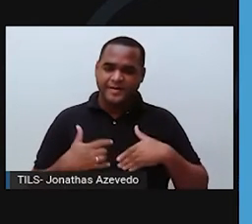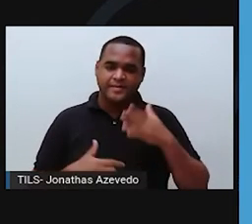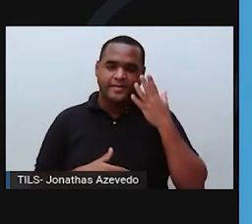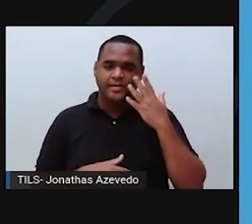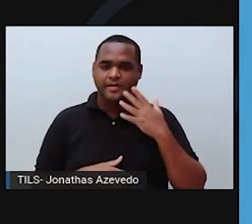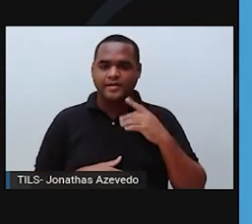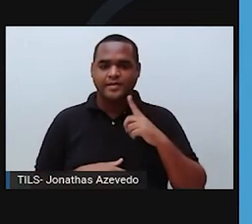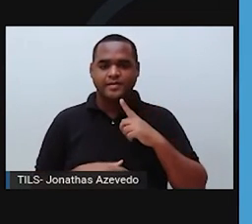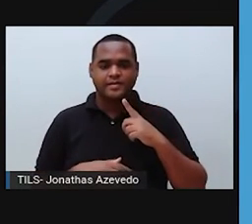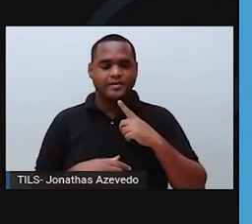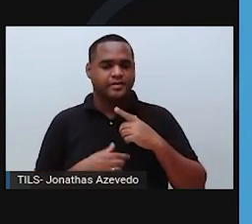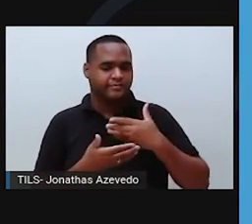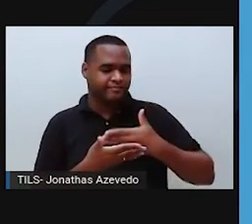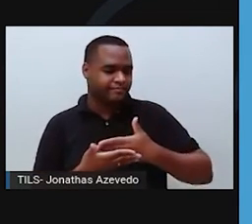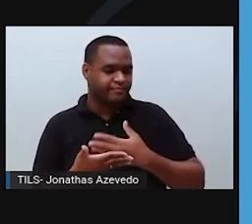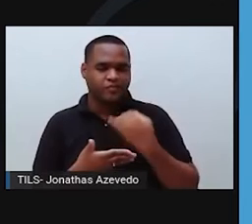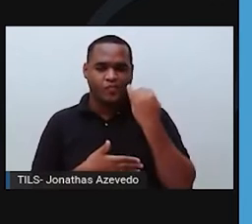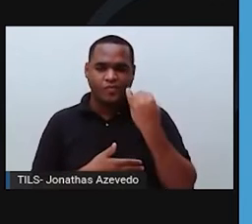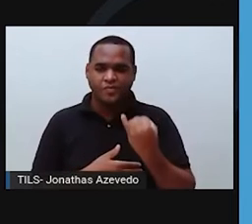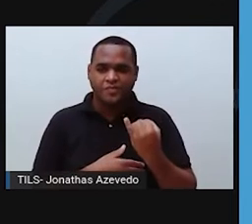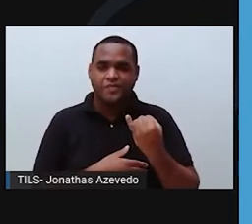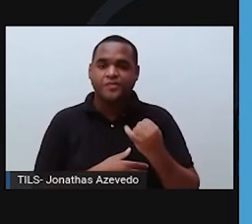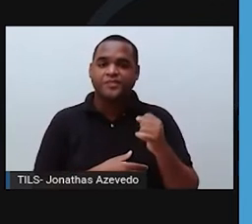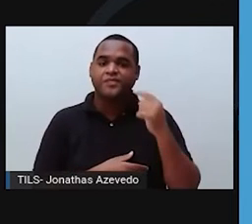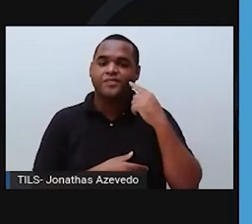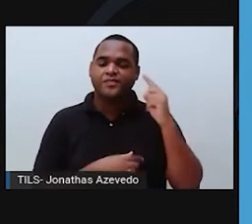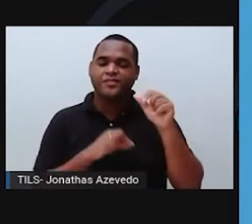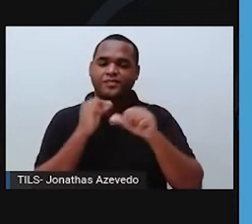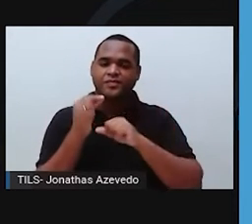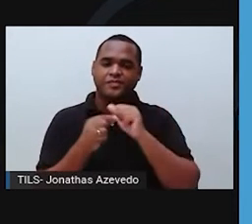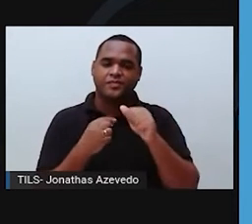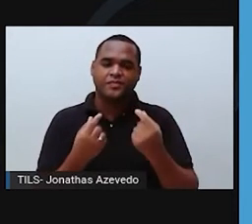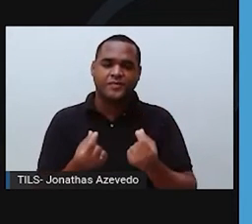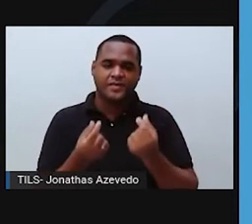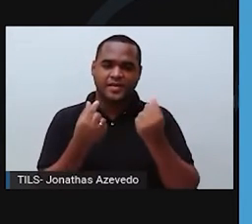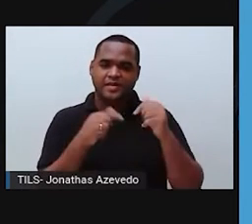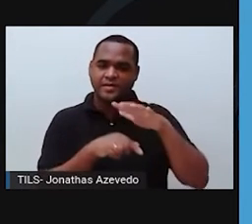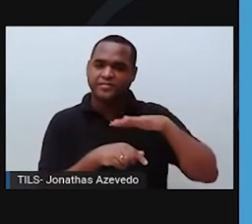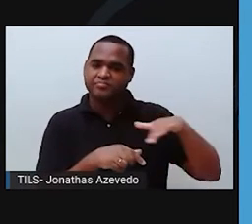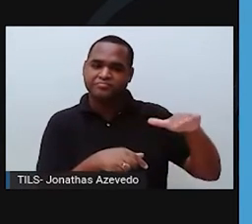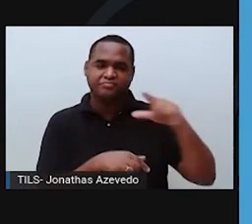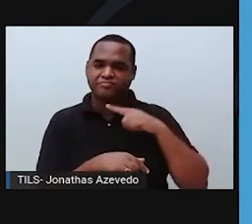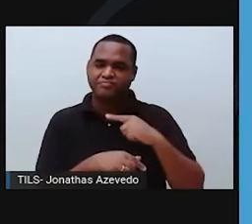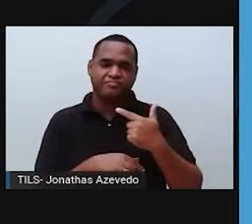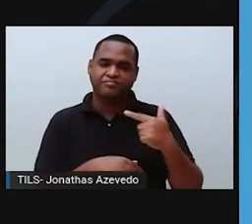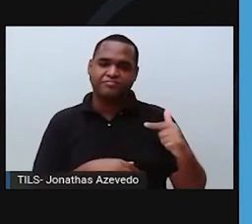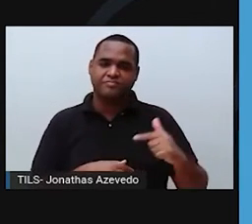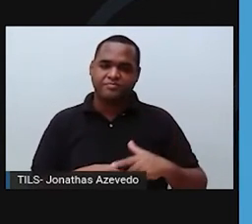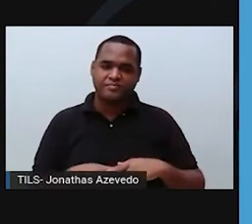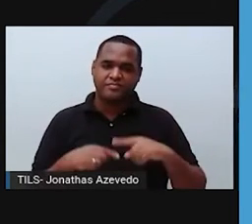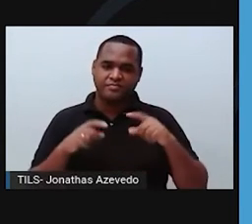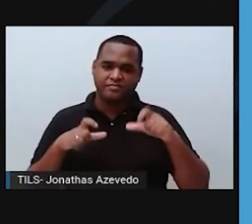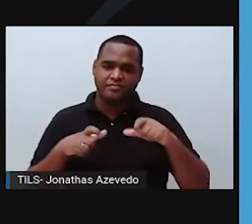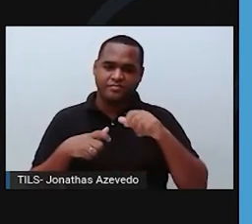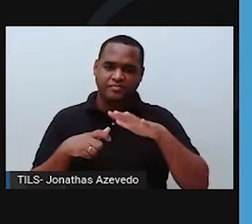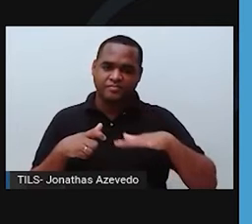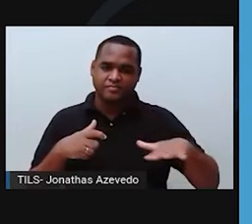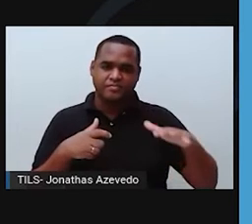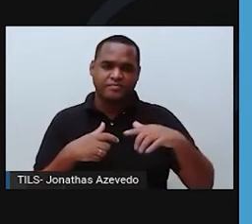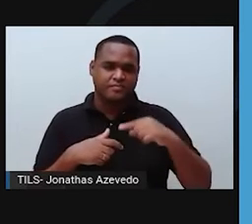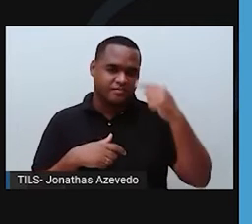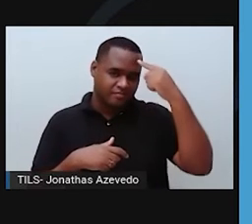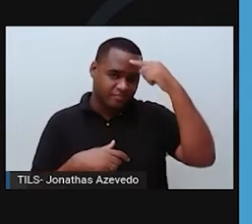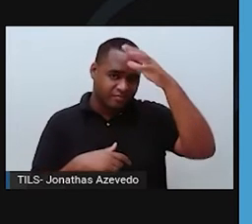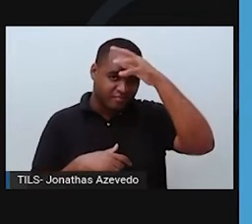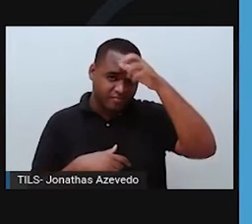com peso abaixo do normal. Além disso, ele não se converte em riqueza para a maior parte da população local. Os municípios da Amazônia estão entre